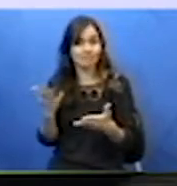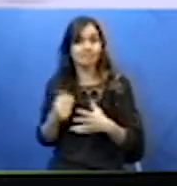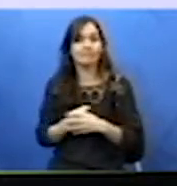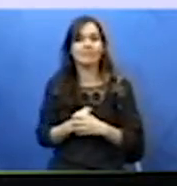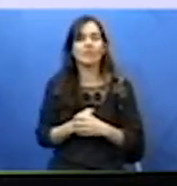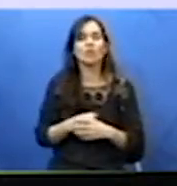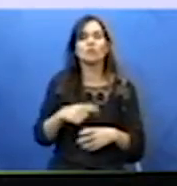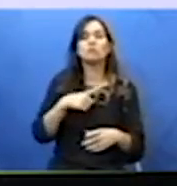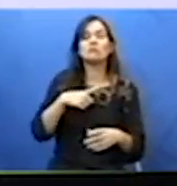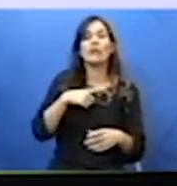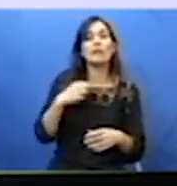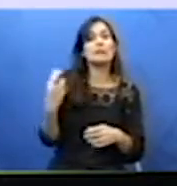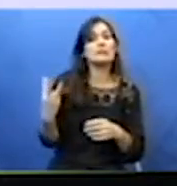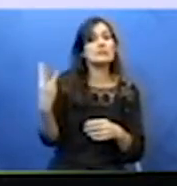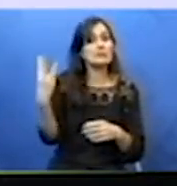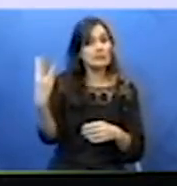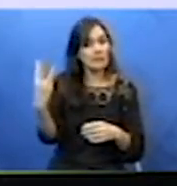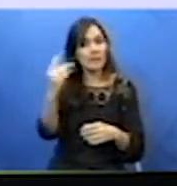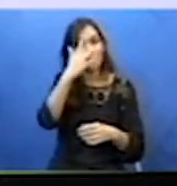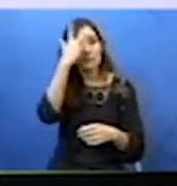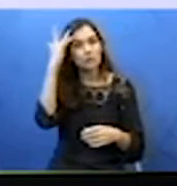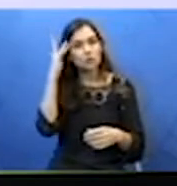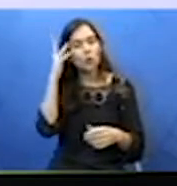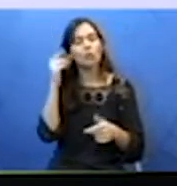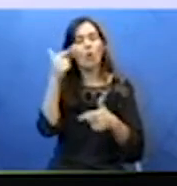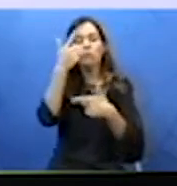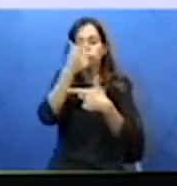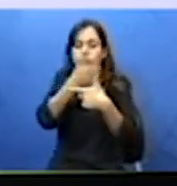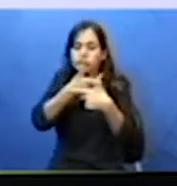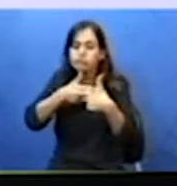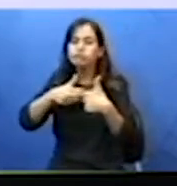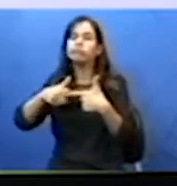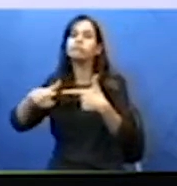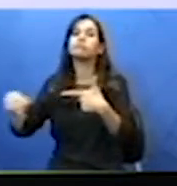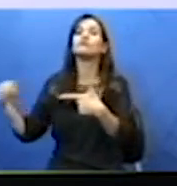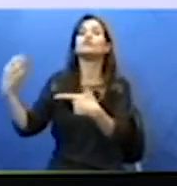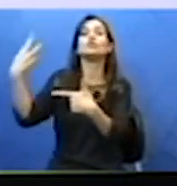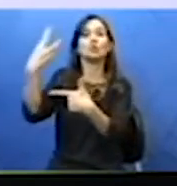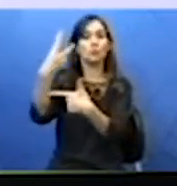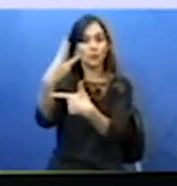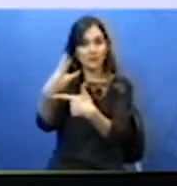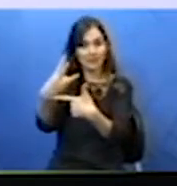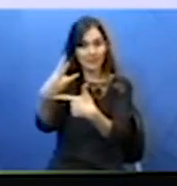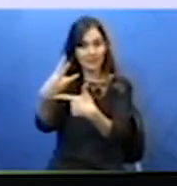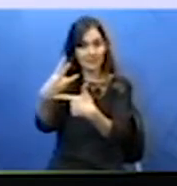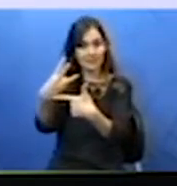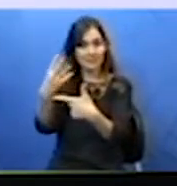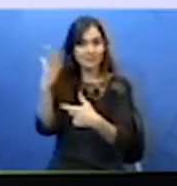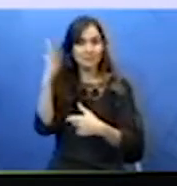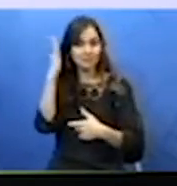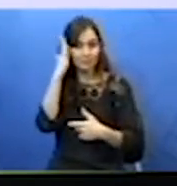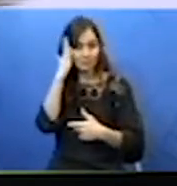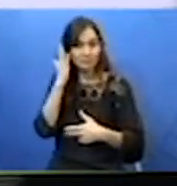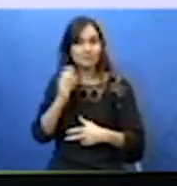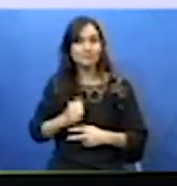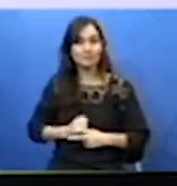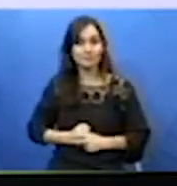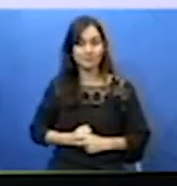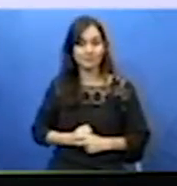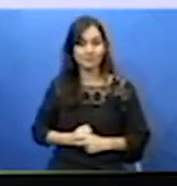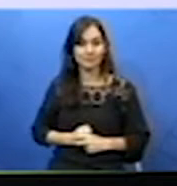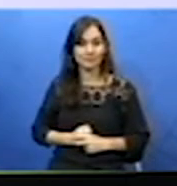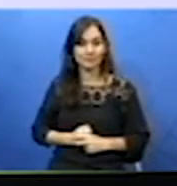tem 3 pessoas. Então, a gente vai juntar as 3 pessoas e dividir por ela mesmo, 3 por 3.